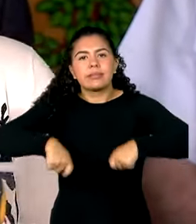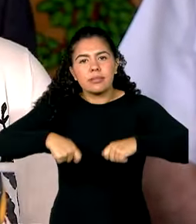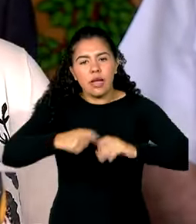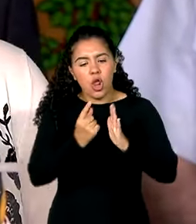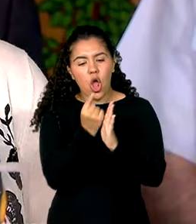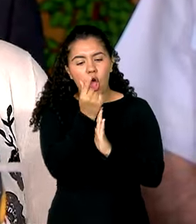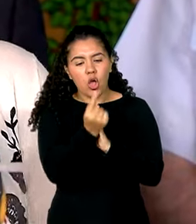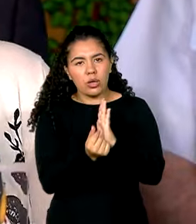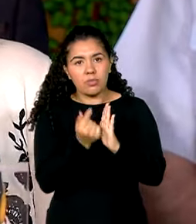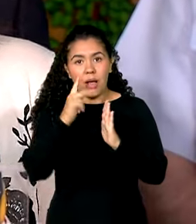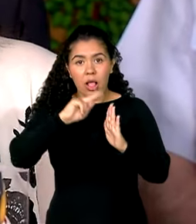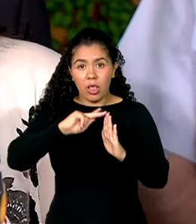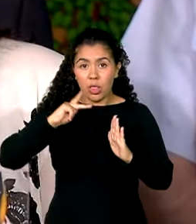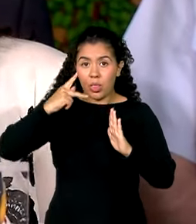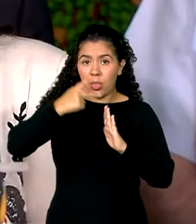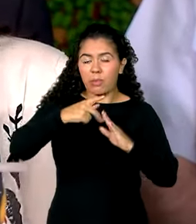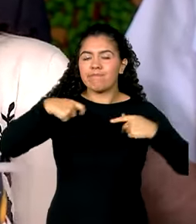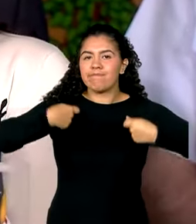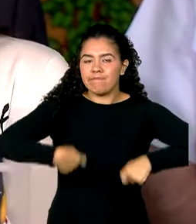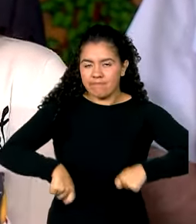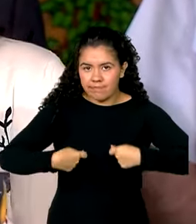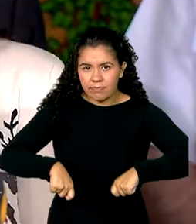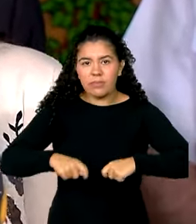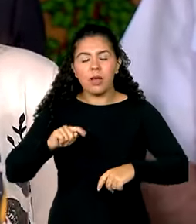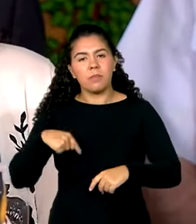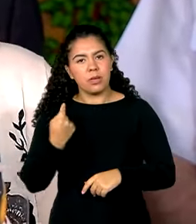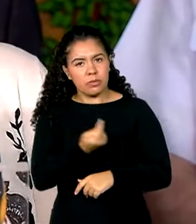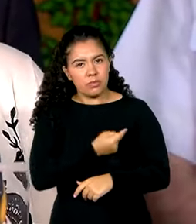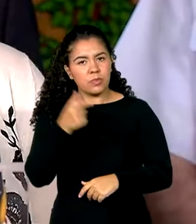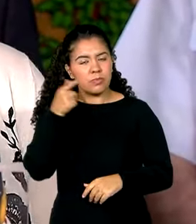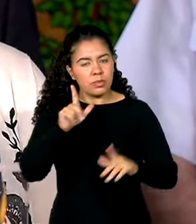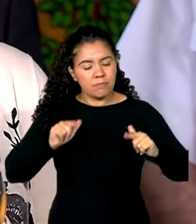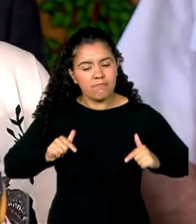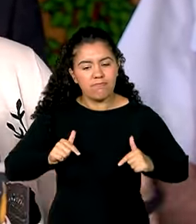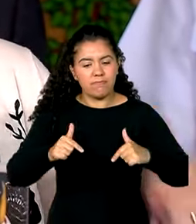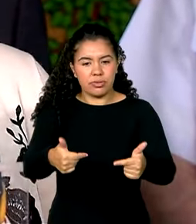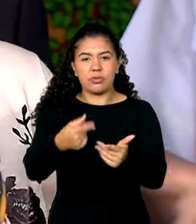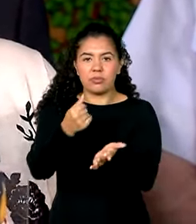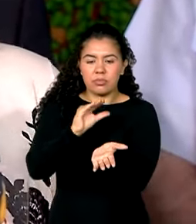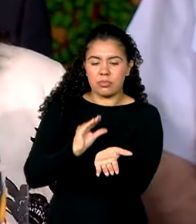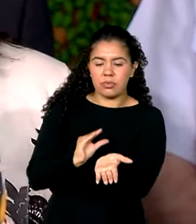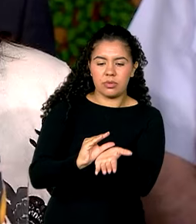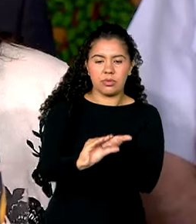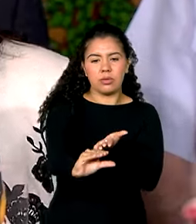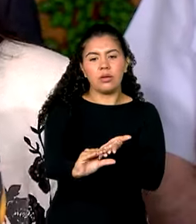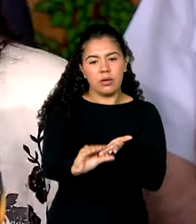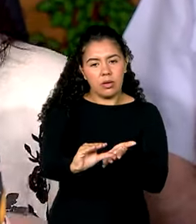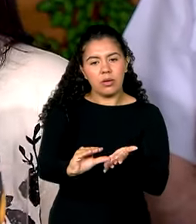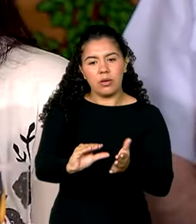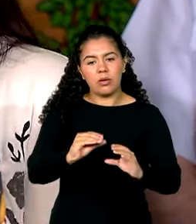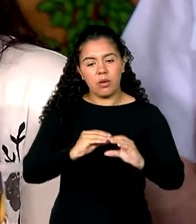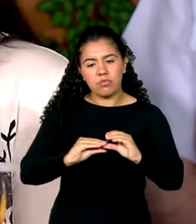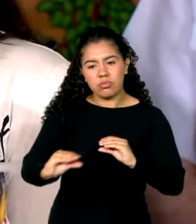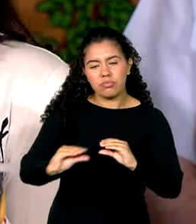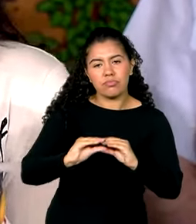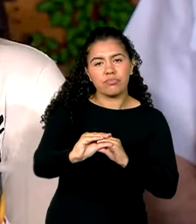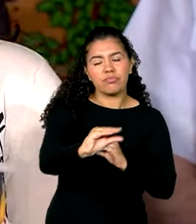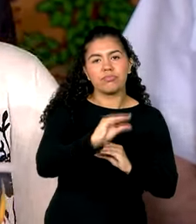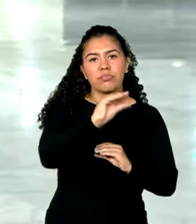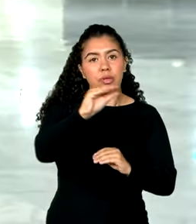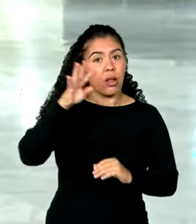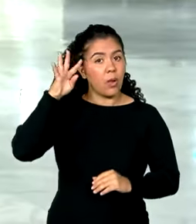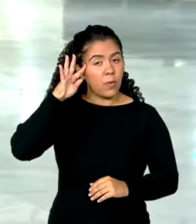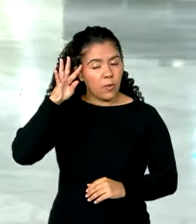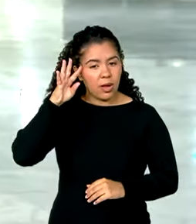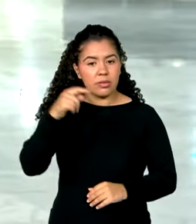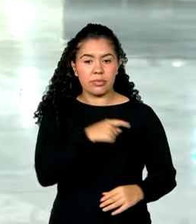a mais que vai ser necessário para que nós possamos tomar já a primeira deliberação na junta de execução orçamentária que se dará na quarta